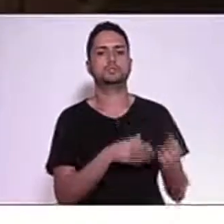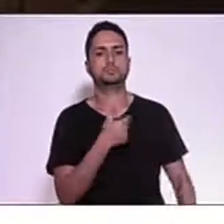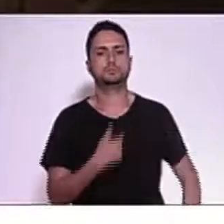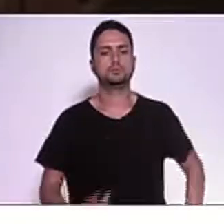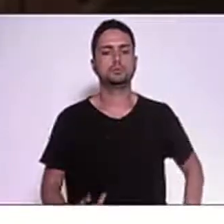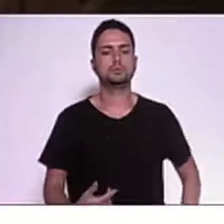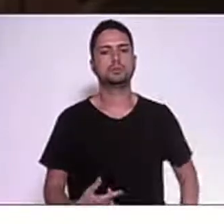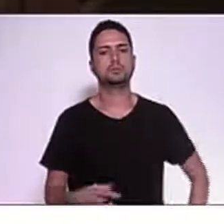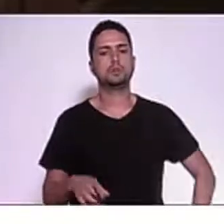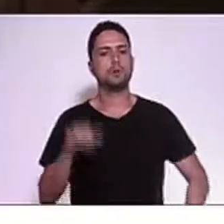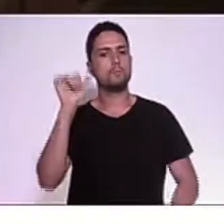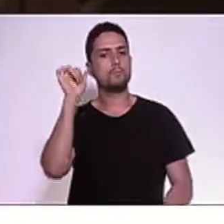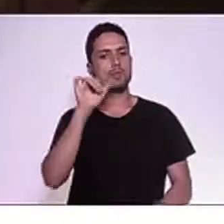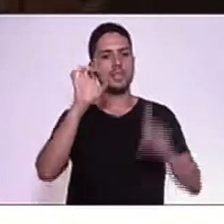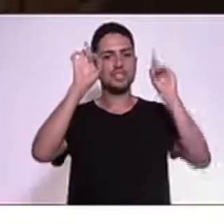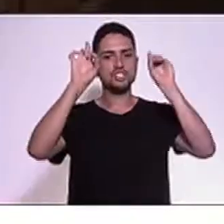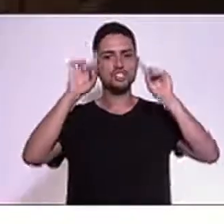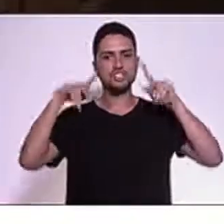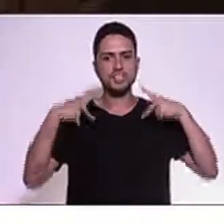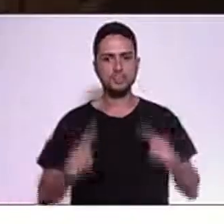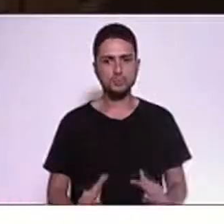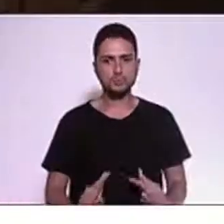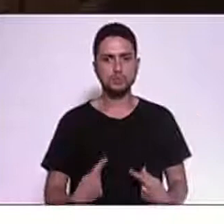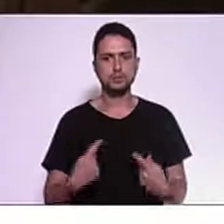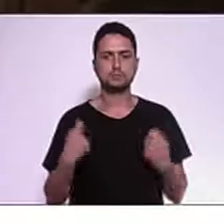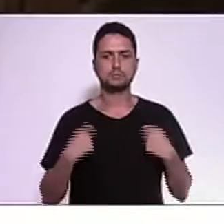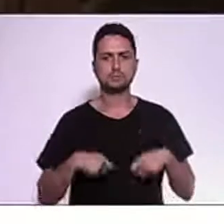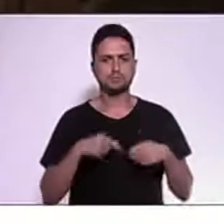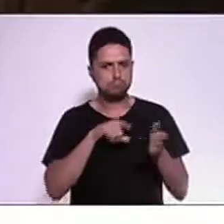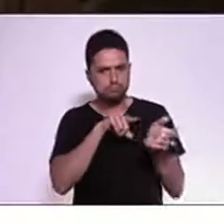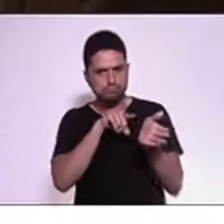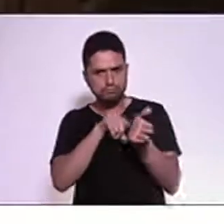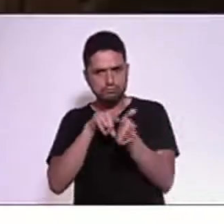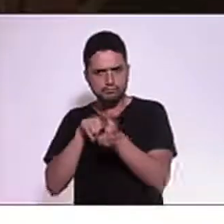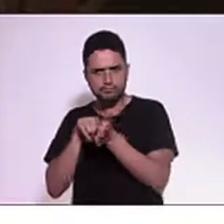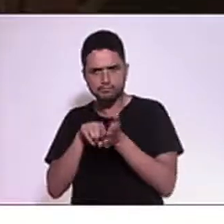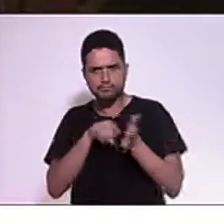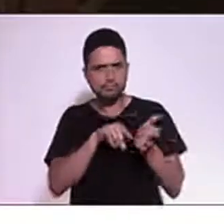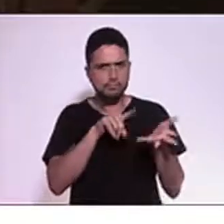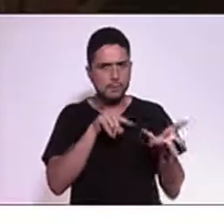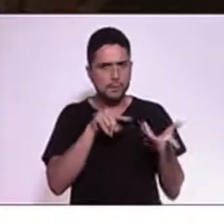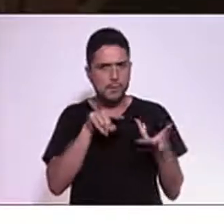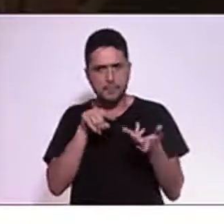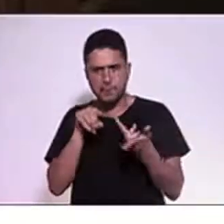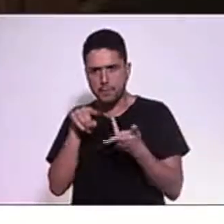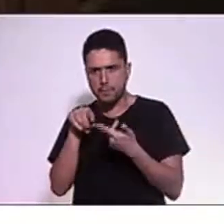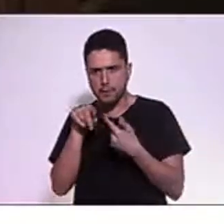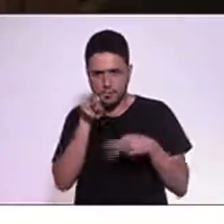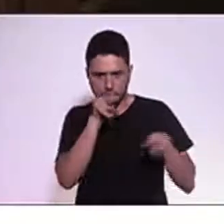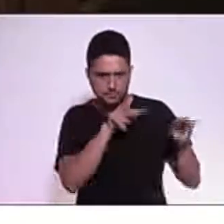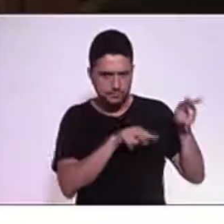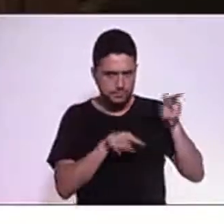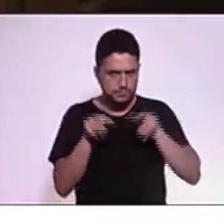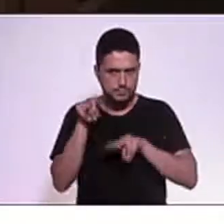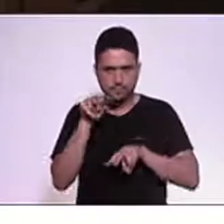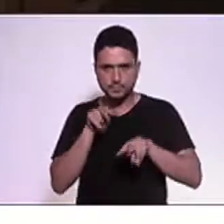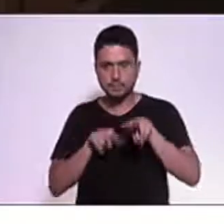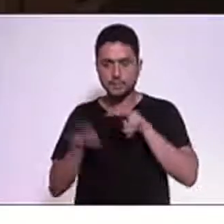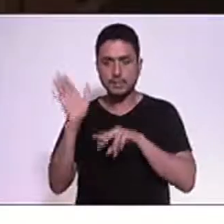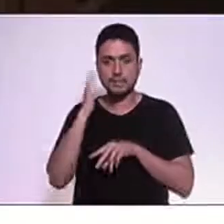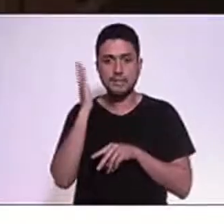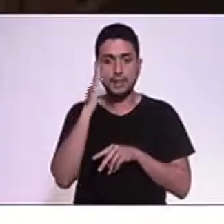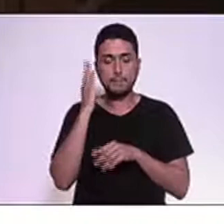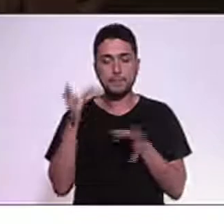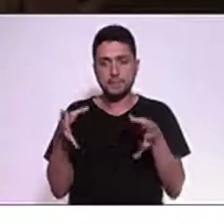e direitos humanos, a extrair dados, esses dados analisados desses dossiês, que são